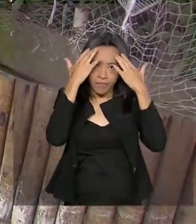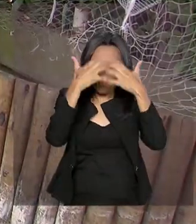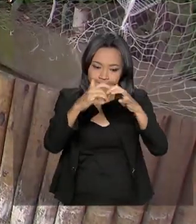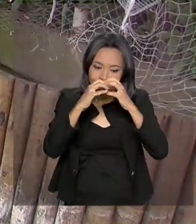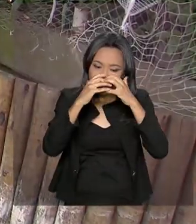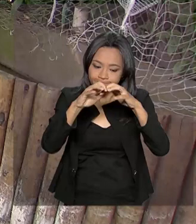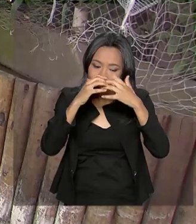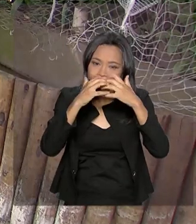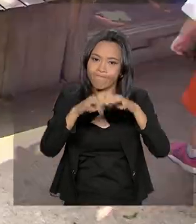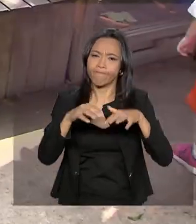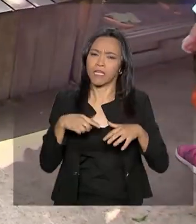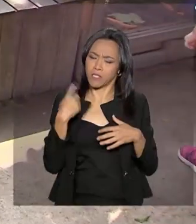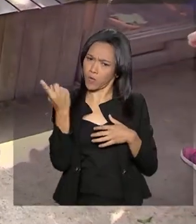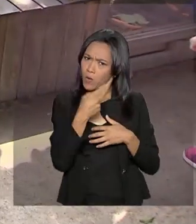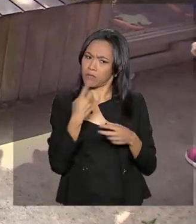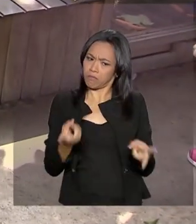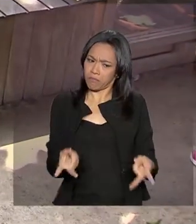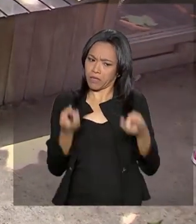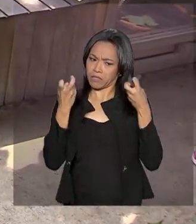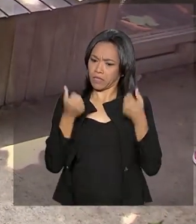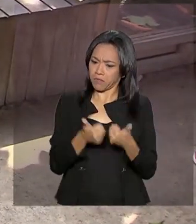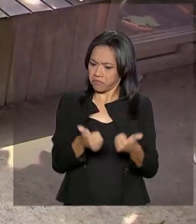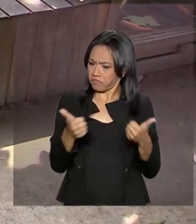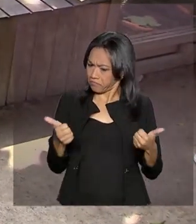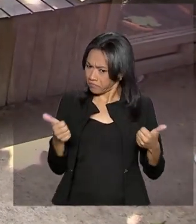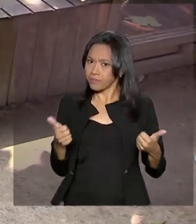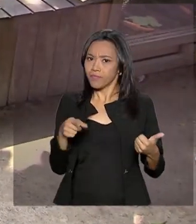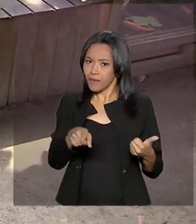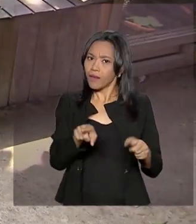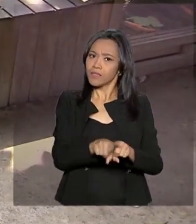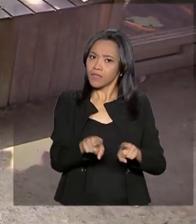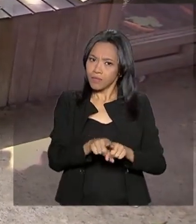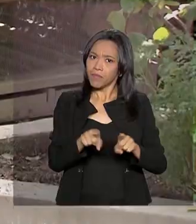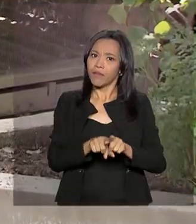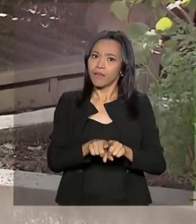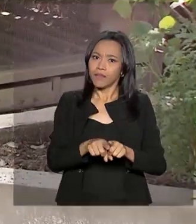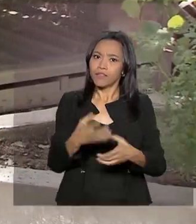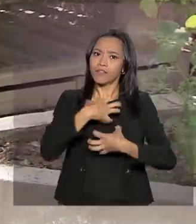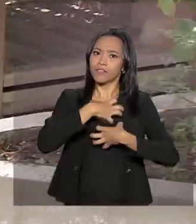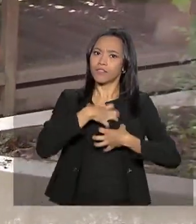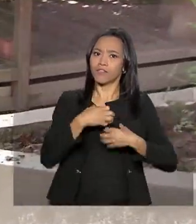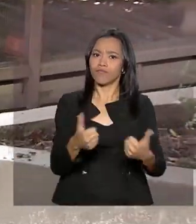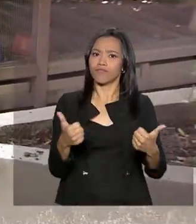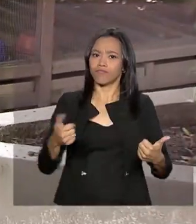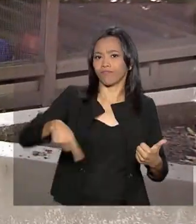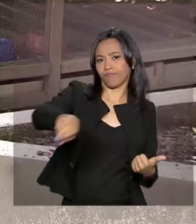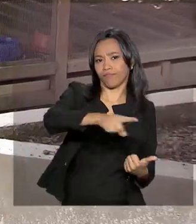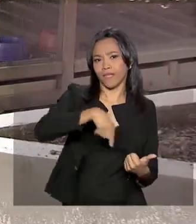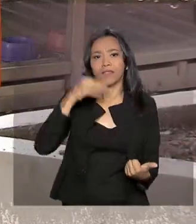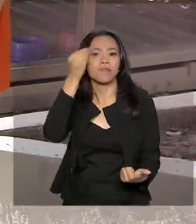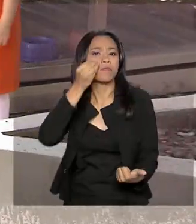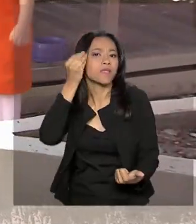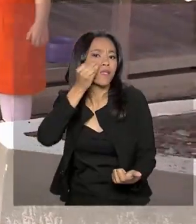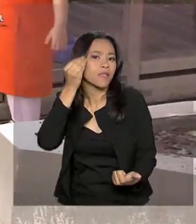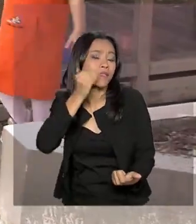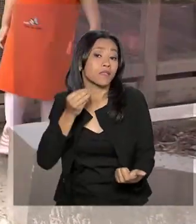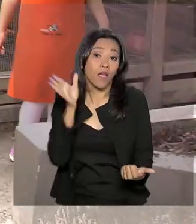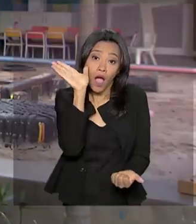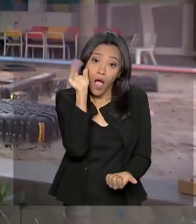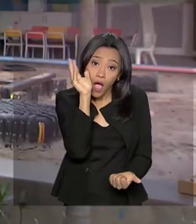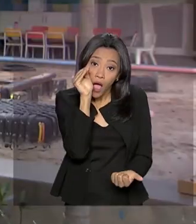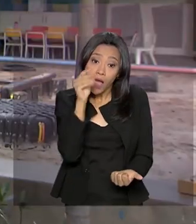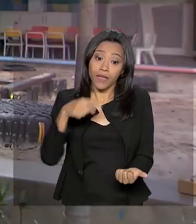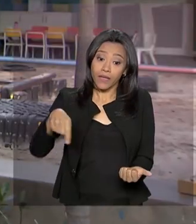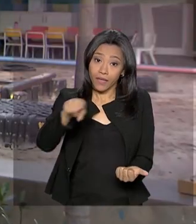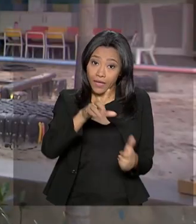a gente percebe os resultados e as crianças também percebem na própria experimentação. E o curioso é que